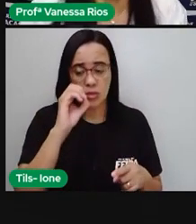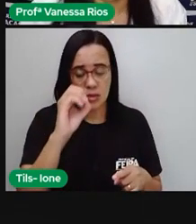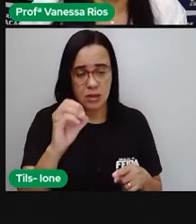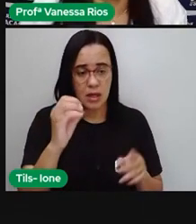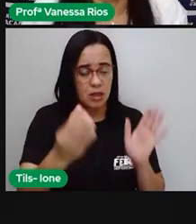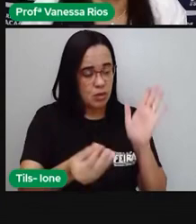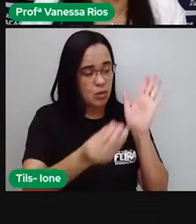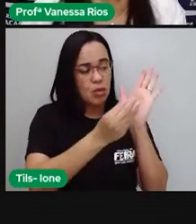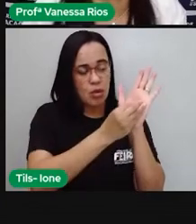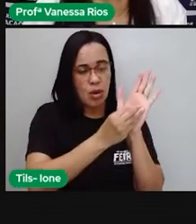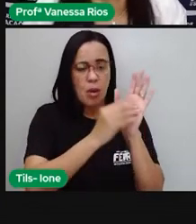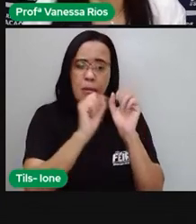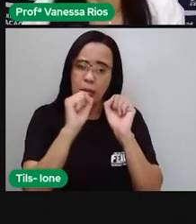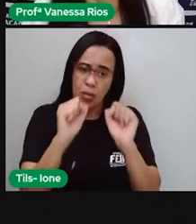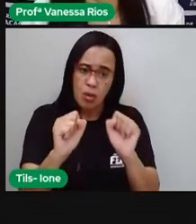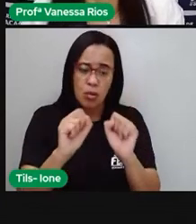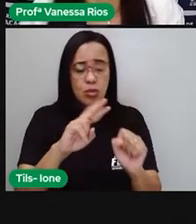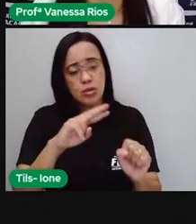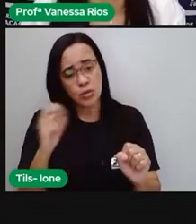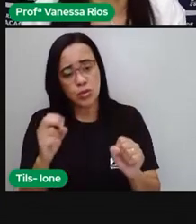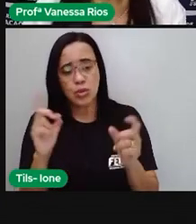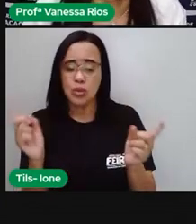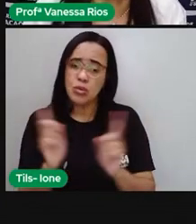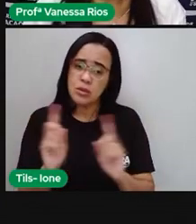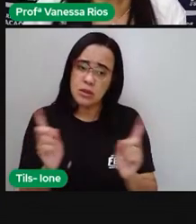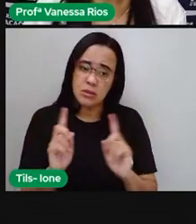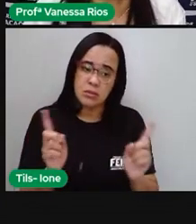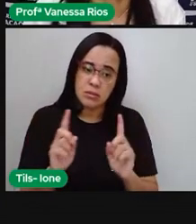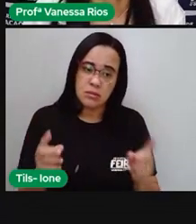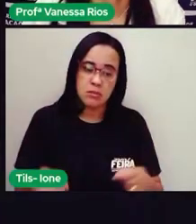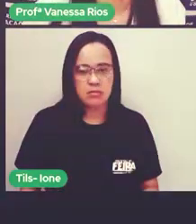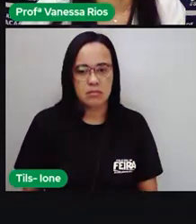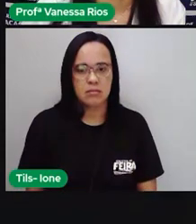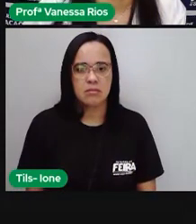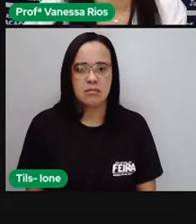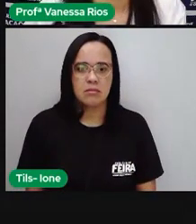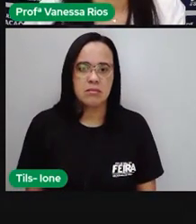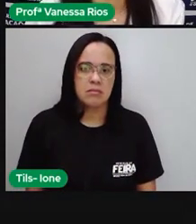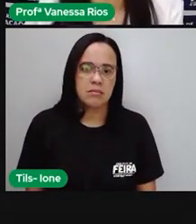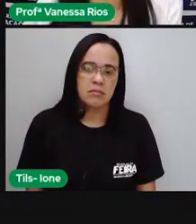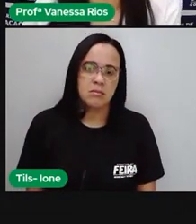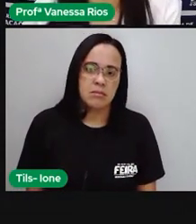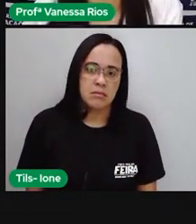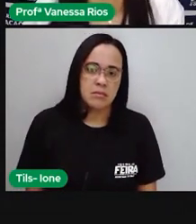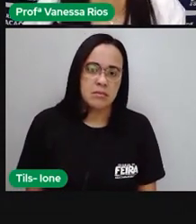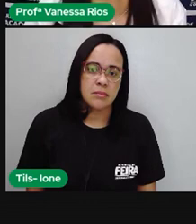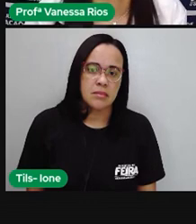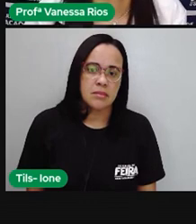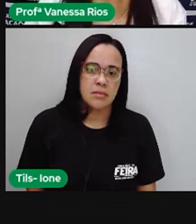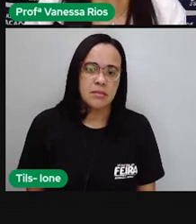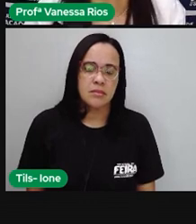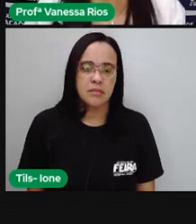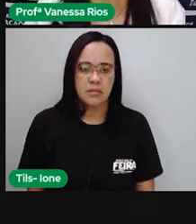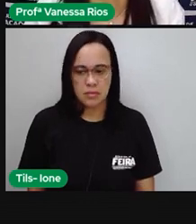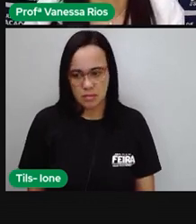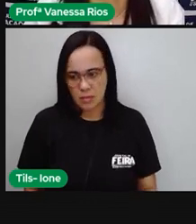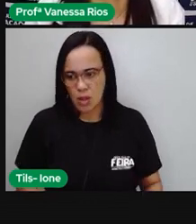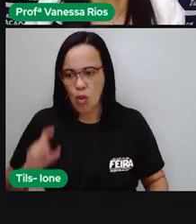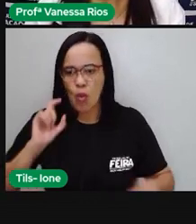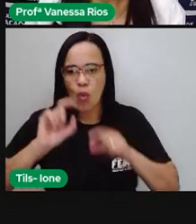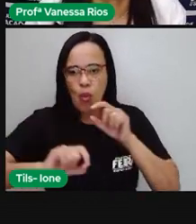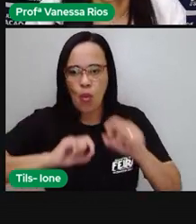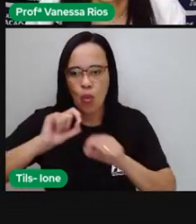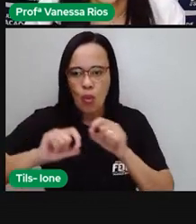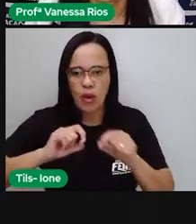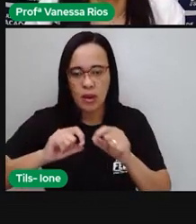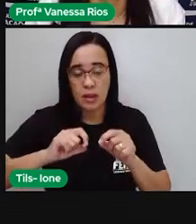ou não, né? Você que vai optar se achar mais fácil colocar. Vamos, então, verificar algumas variações de